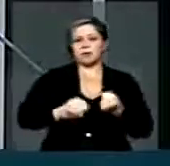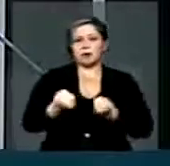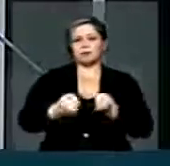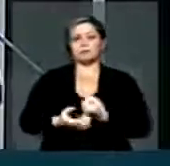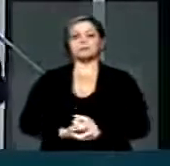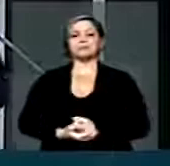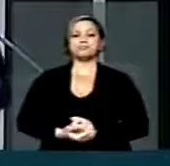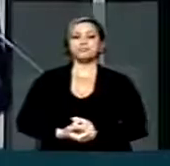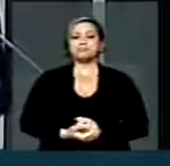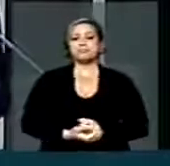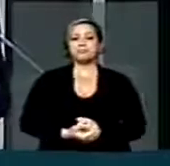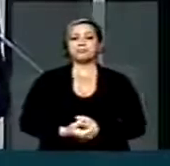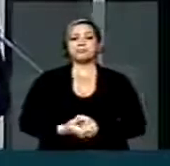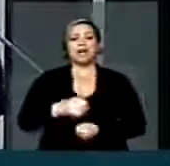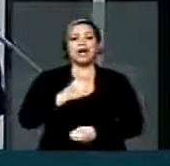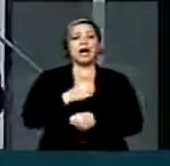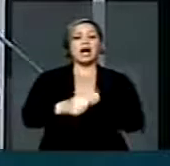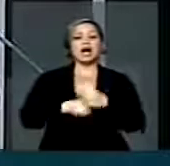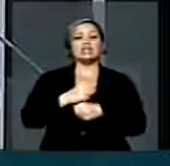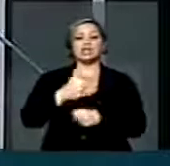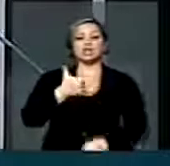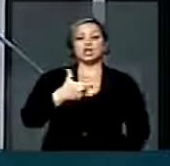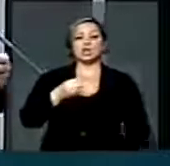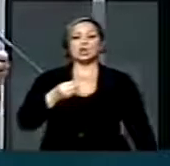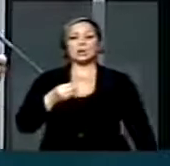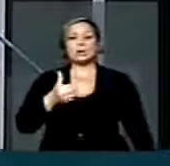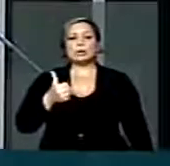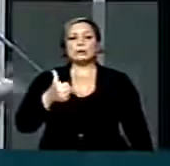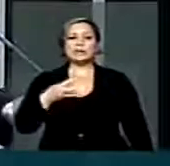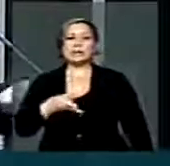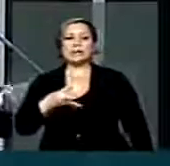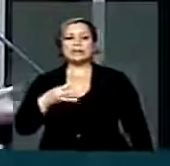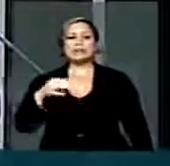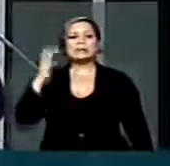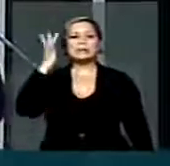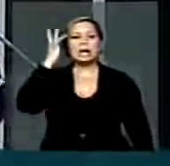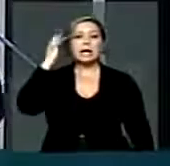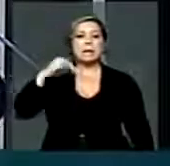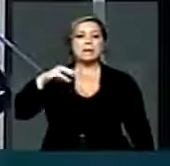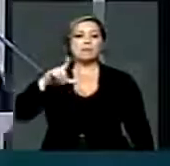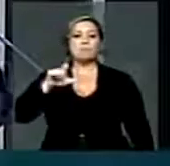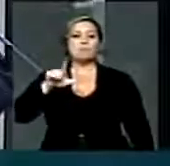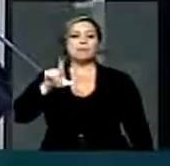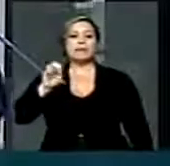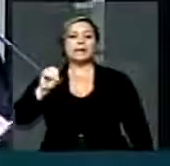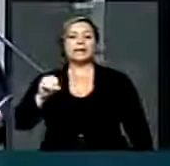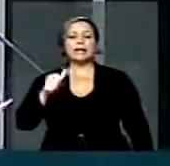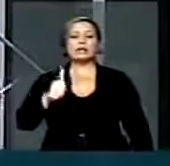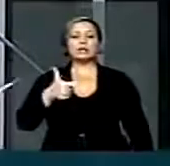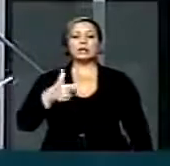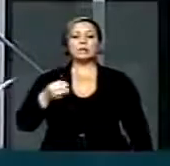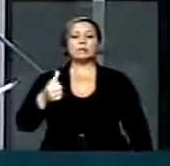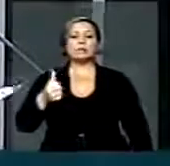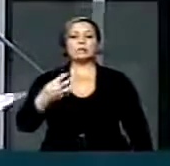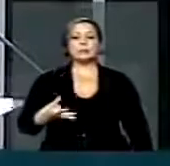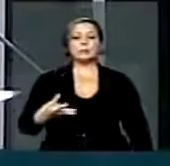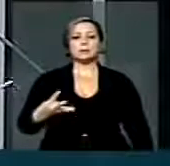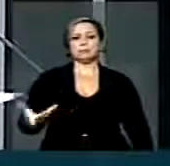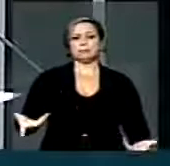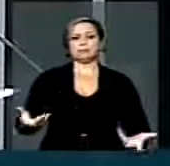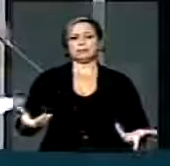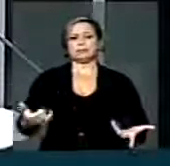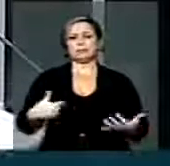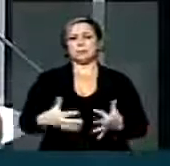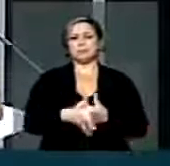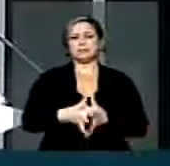anda tem o carro? É 2013, mas é modelo 2014. Não tem nada que ver isso. Se ele é fabricado em 2013, tem que ser 2013. Não